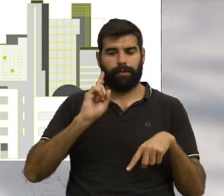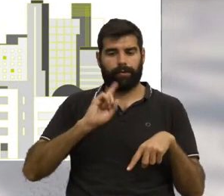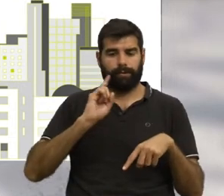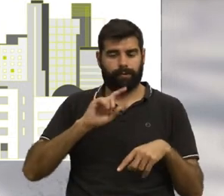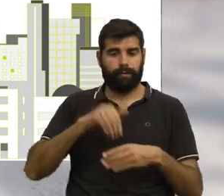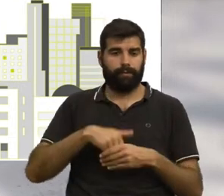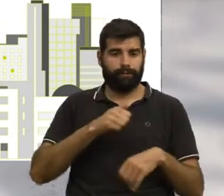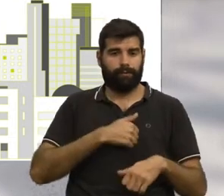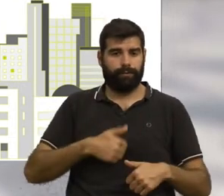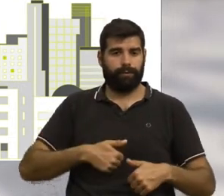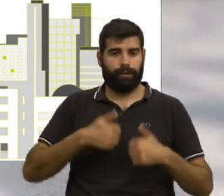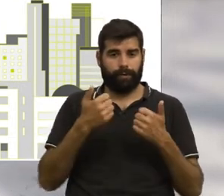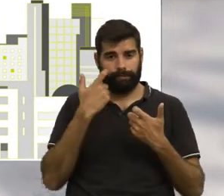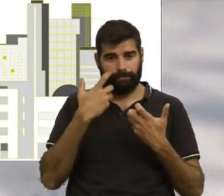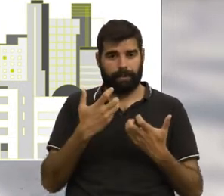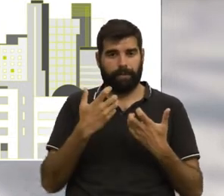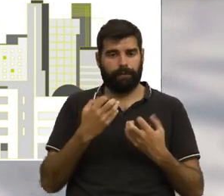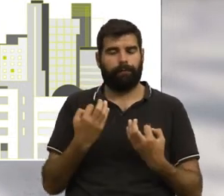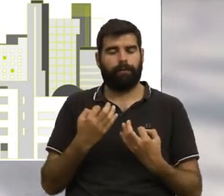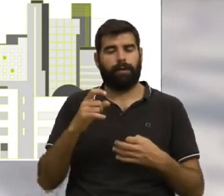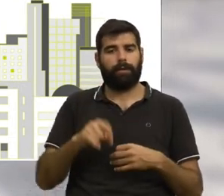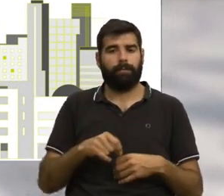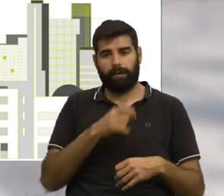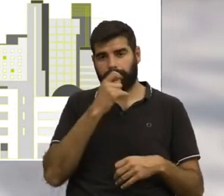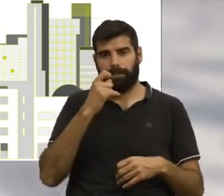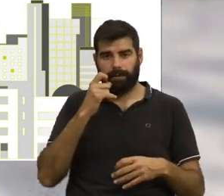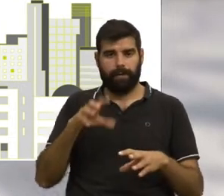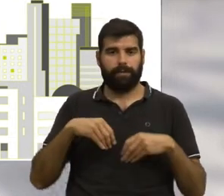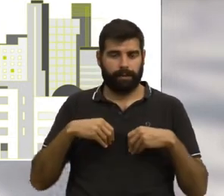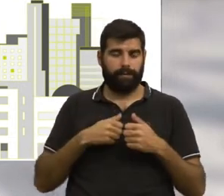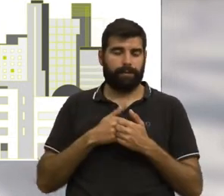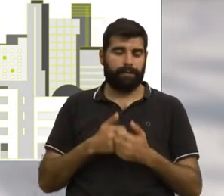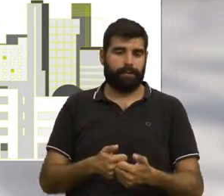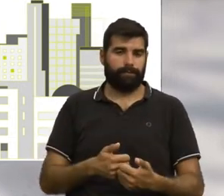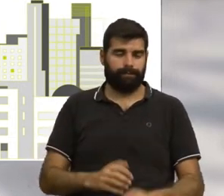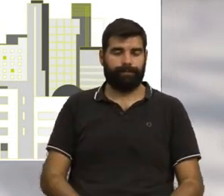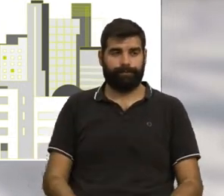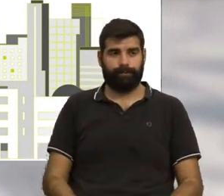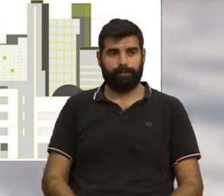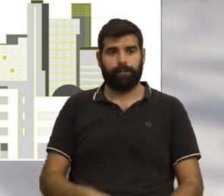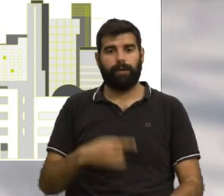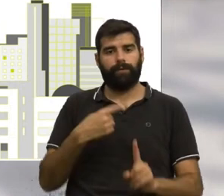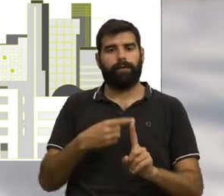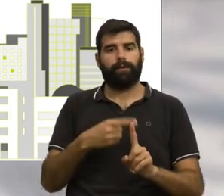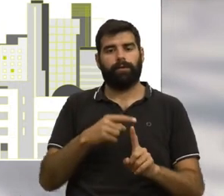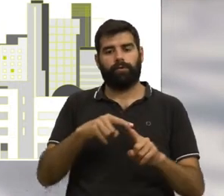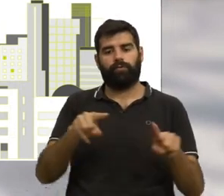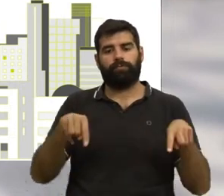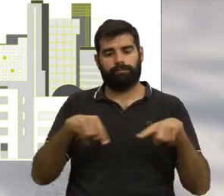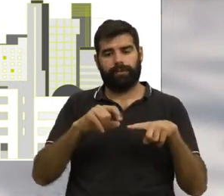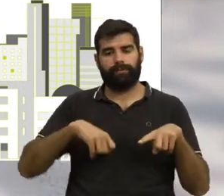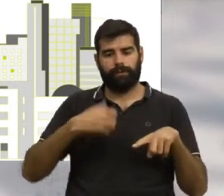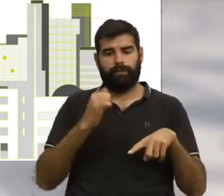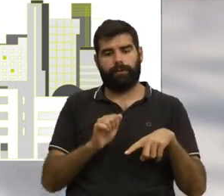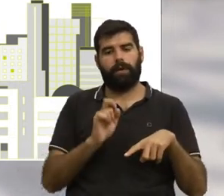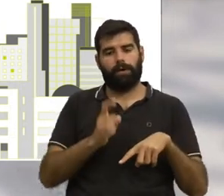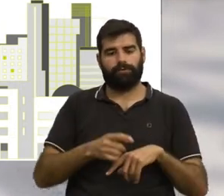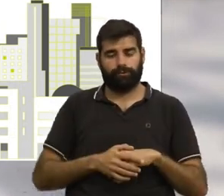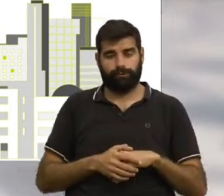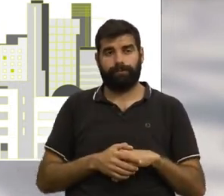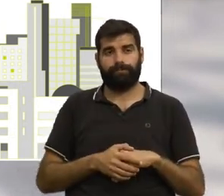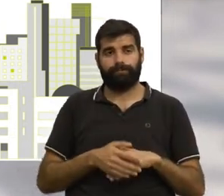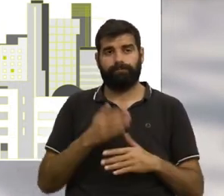da capacidade e os compromissos assumidos. Os benefícios dos espaços verdes não